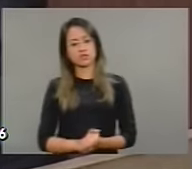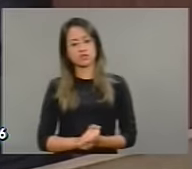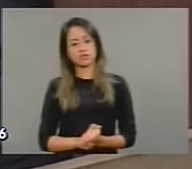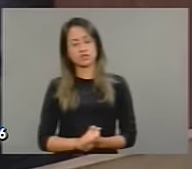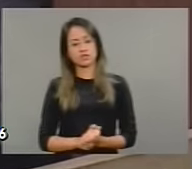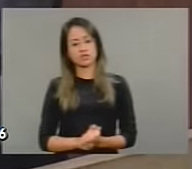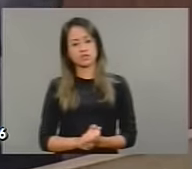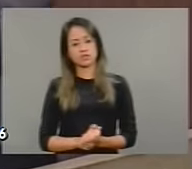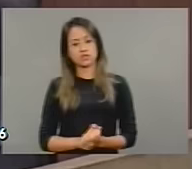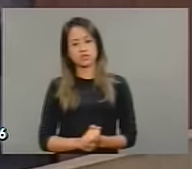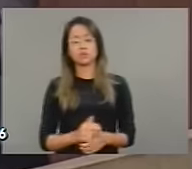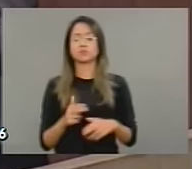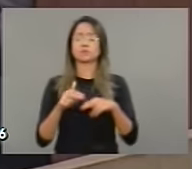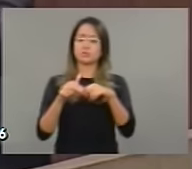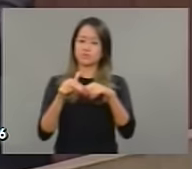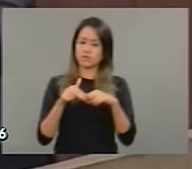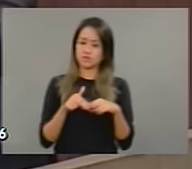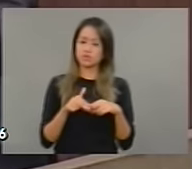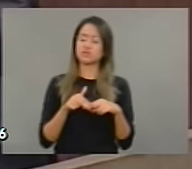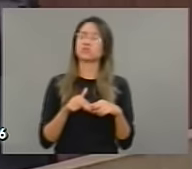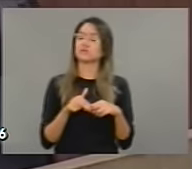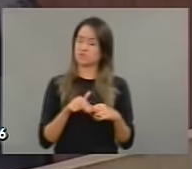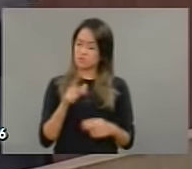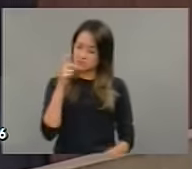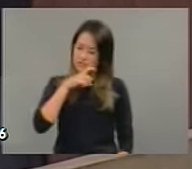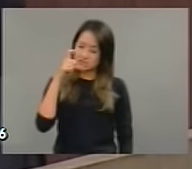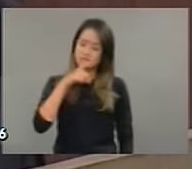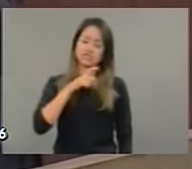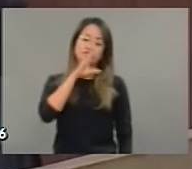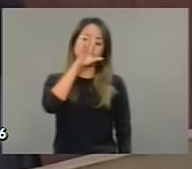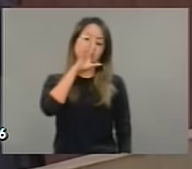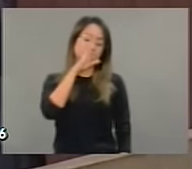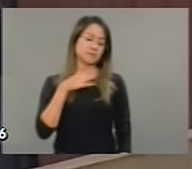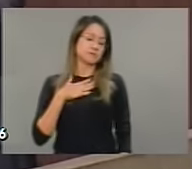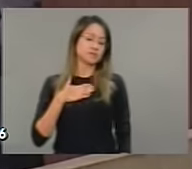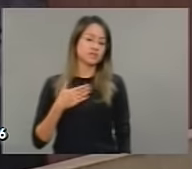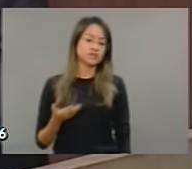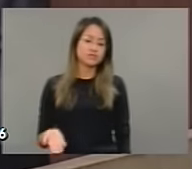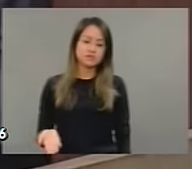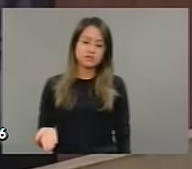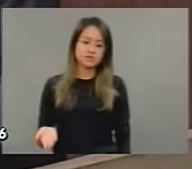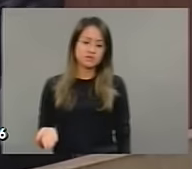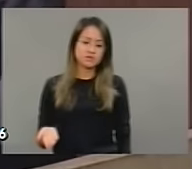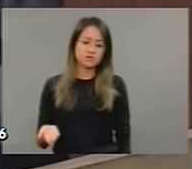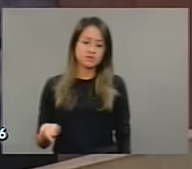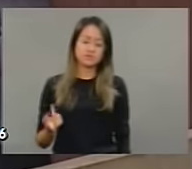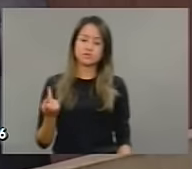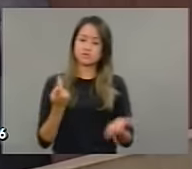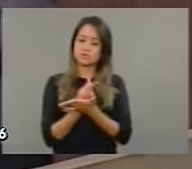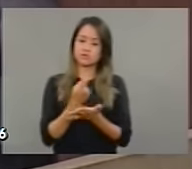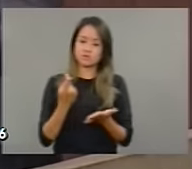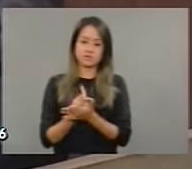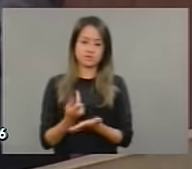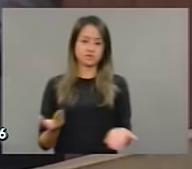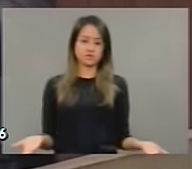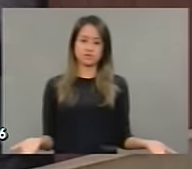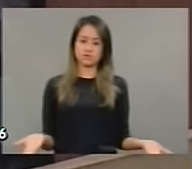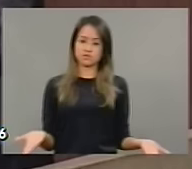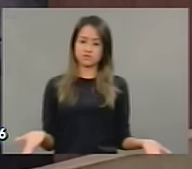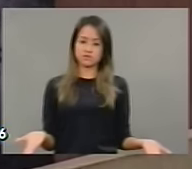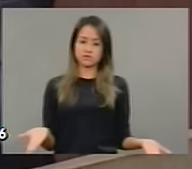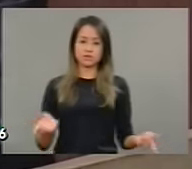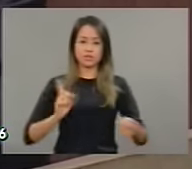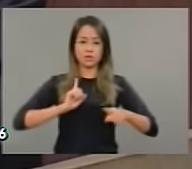absoluta infâmia. E isso foi muito bem urdido, porque isso virou